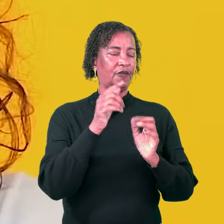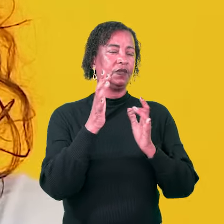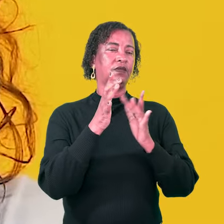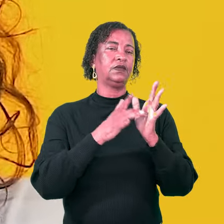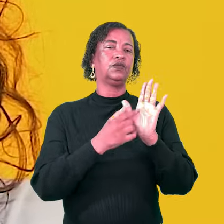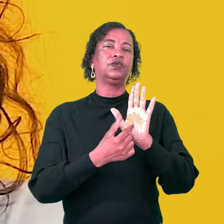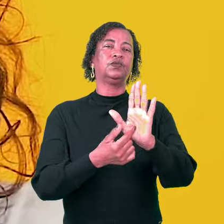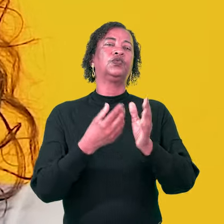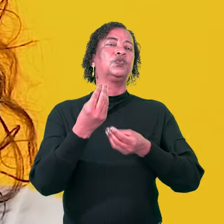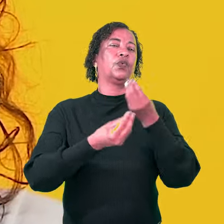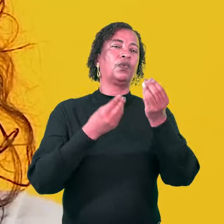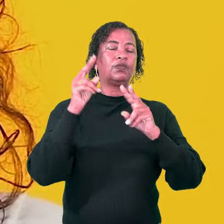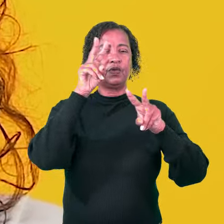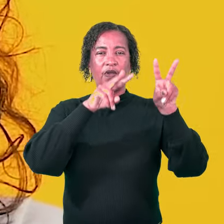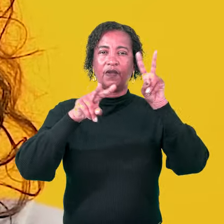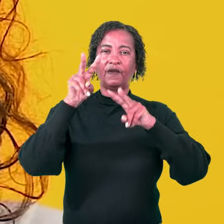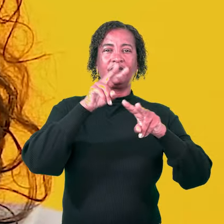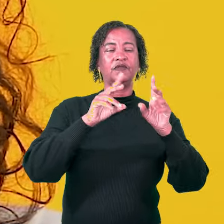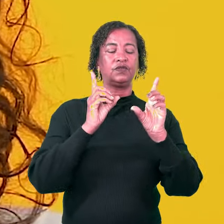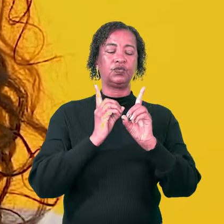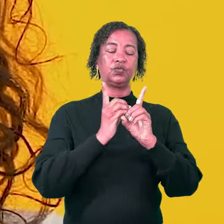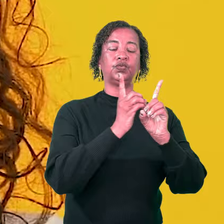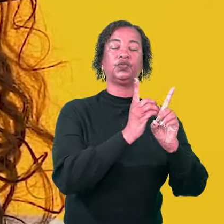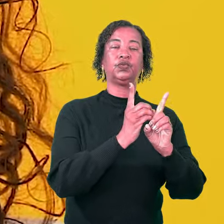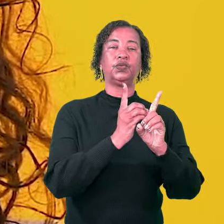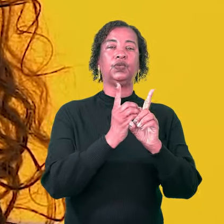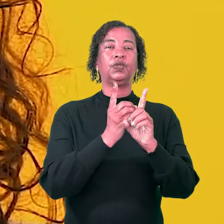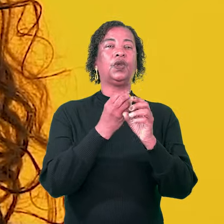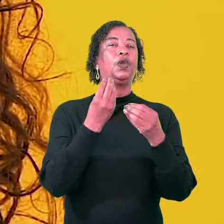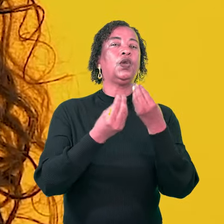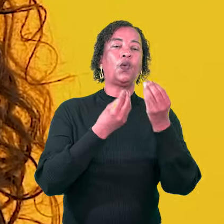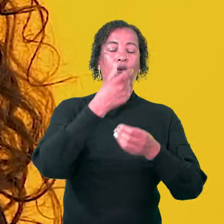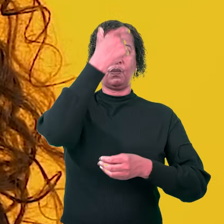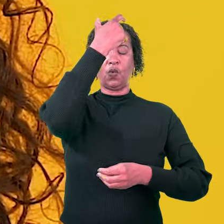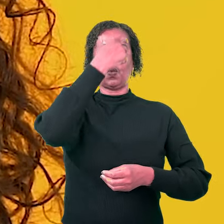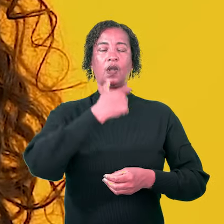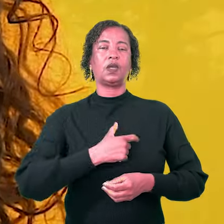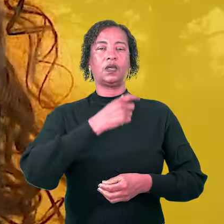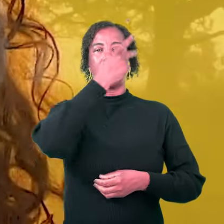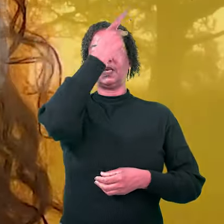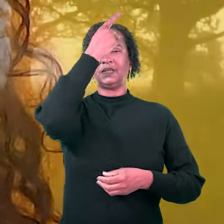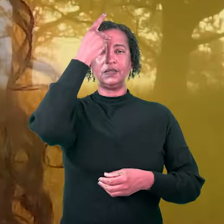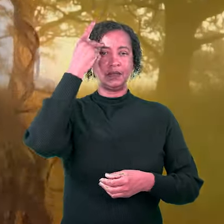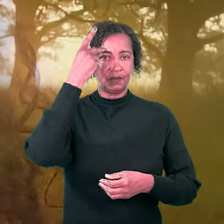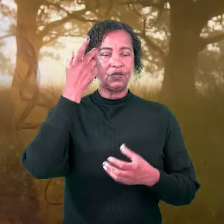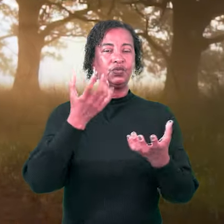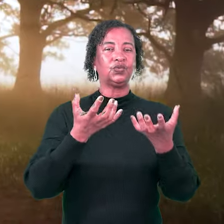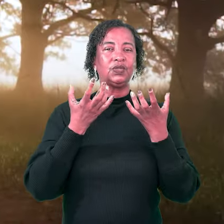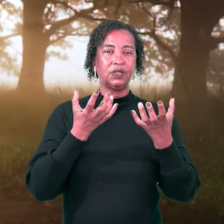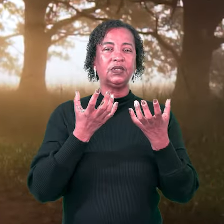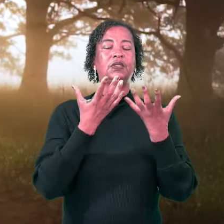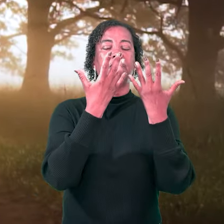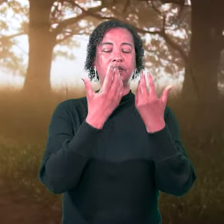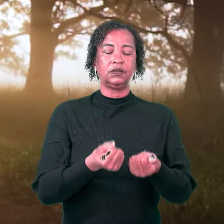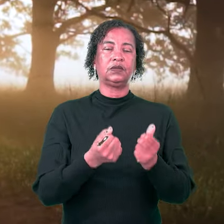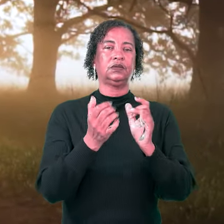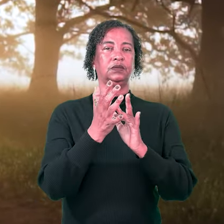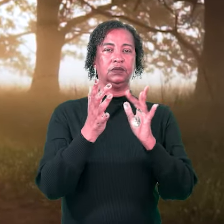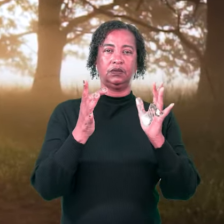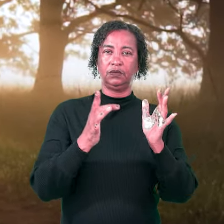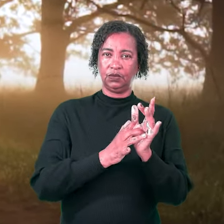deve ser a visão de um discípulo e descreveu como deve ser o caráter de quem quer tornar-se cristão.